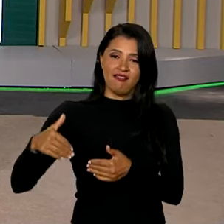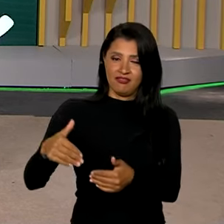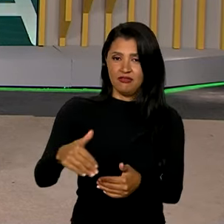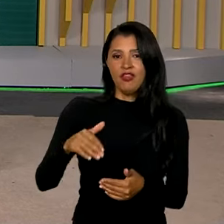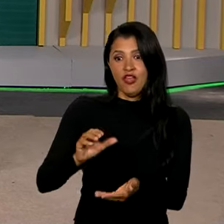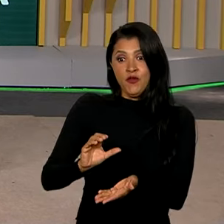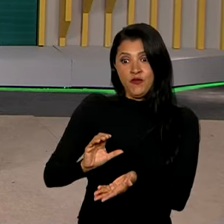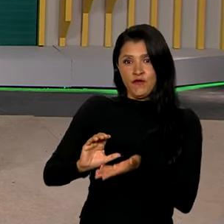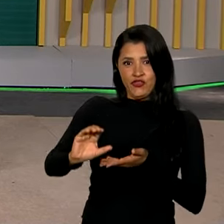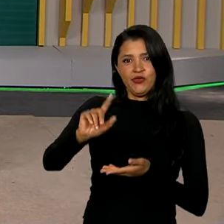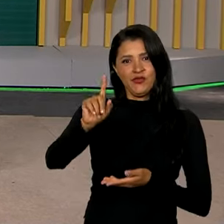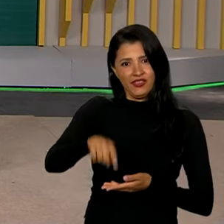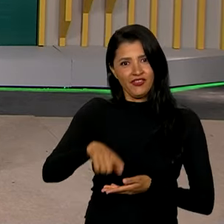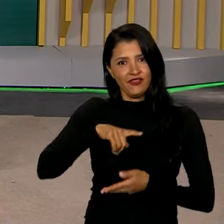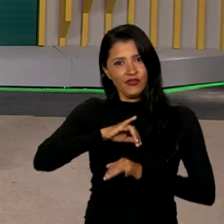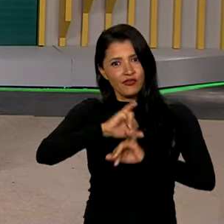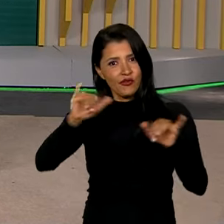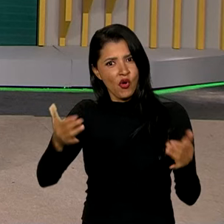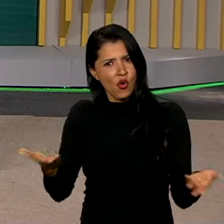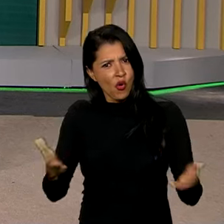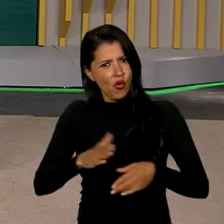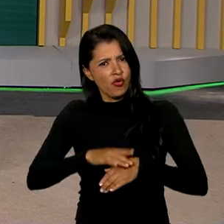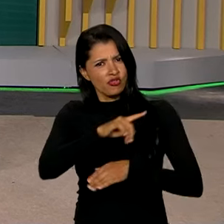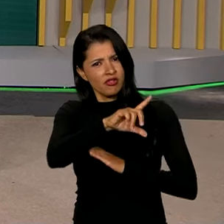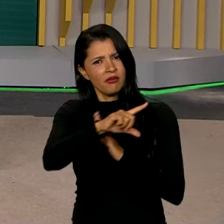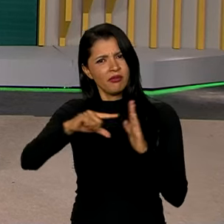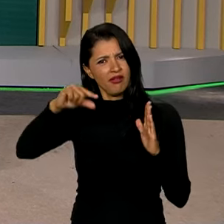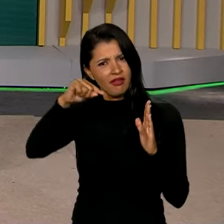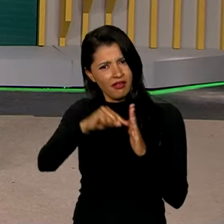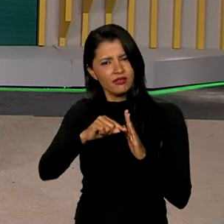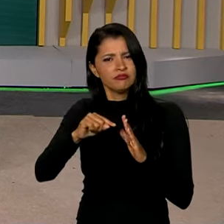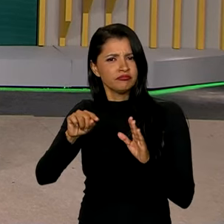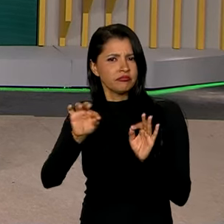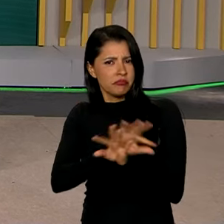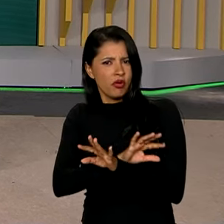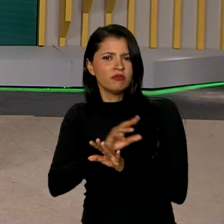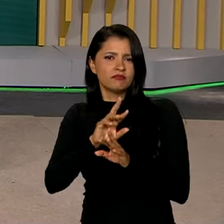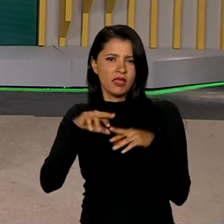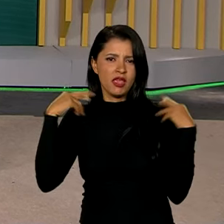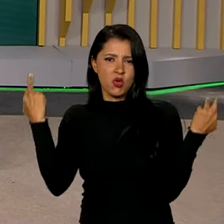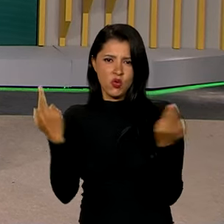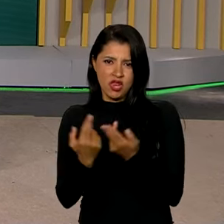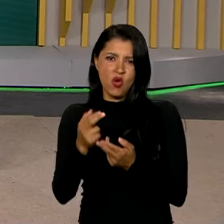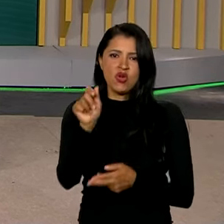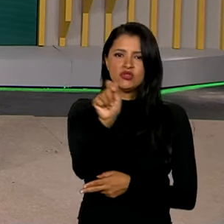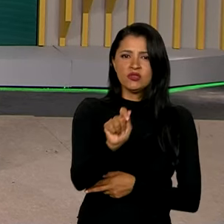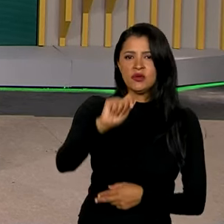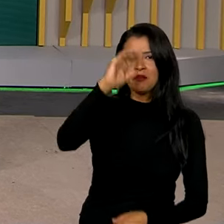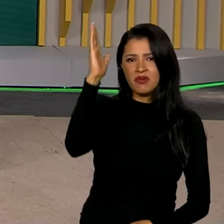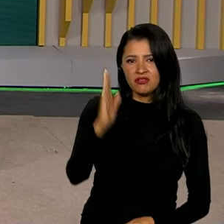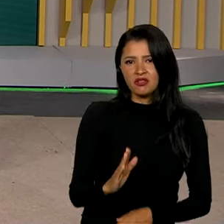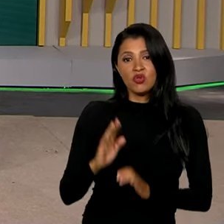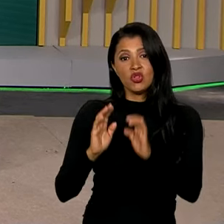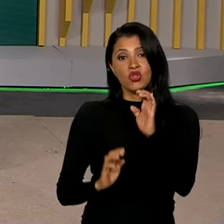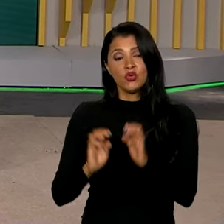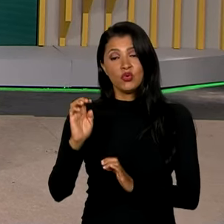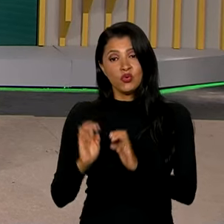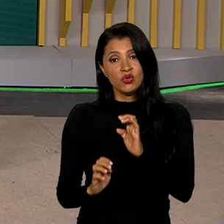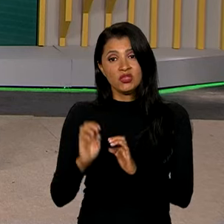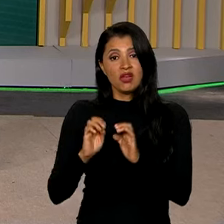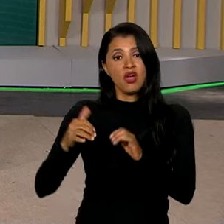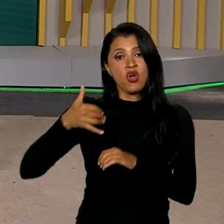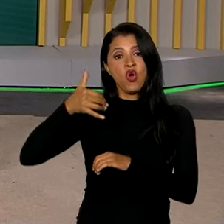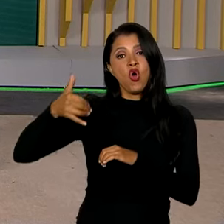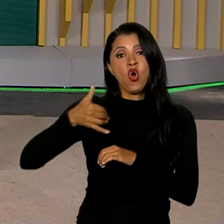investimento, né Ana? O anúncio foi feito hoje no Palácio do Planalto, depois de reunião da Associação Brasileira das Indústrias de